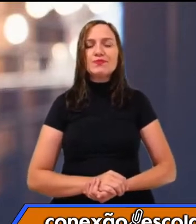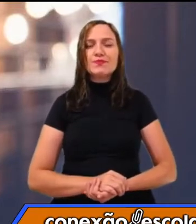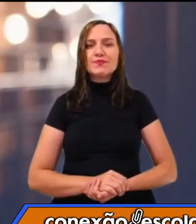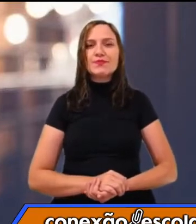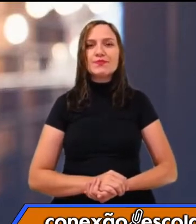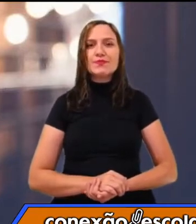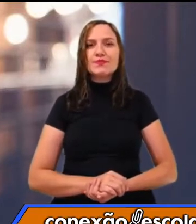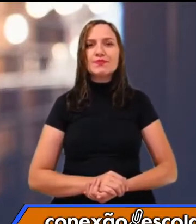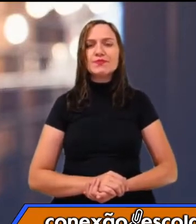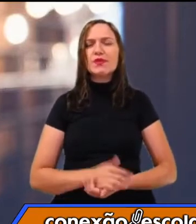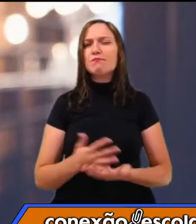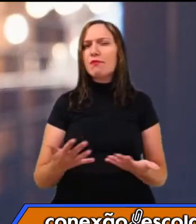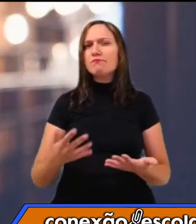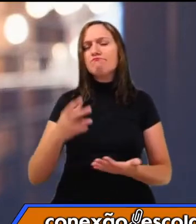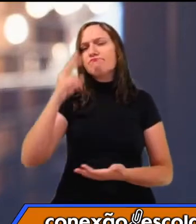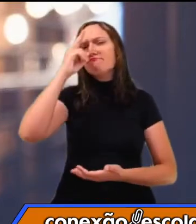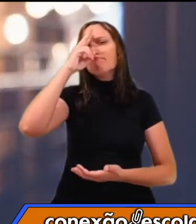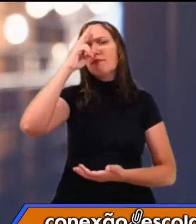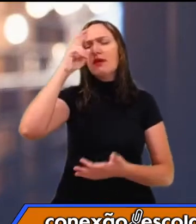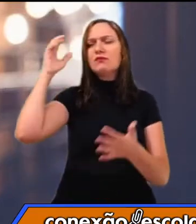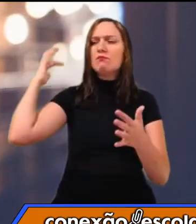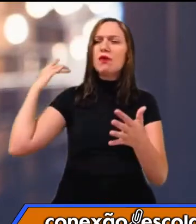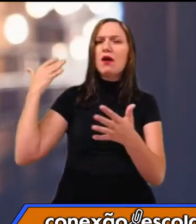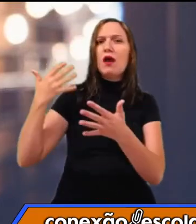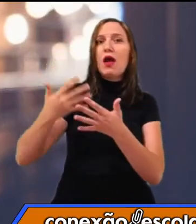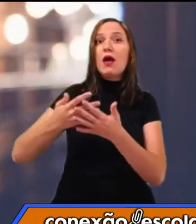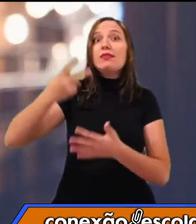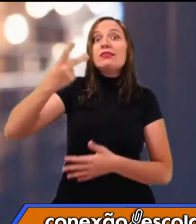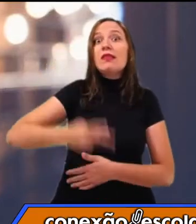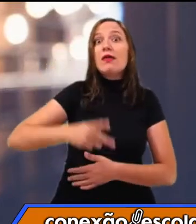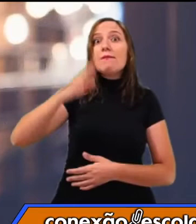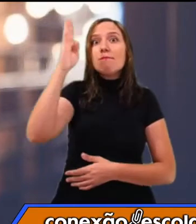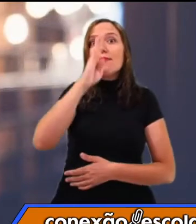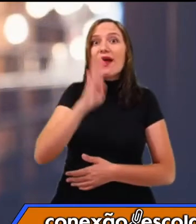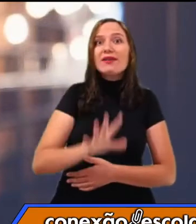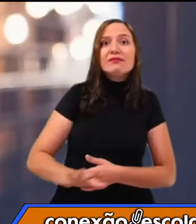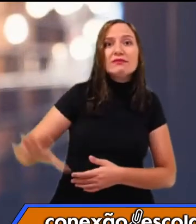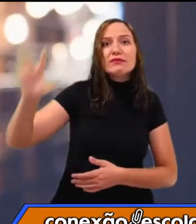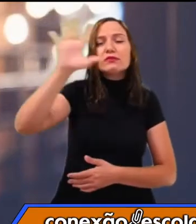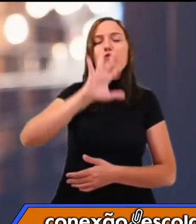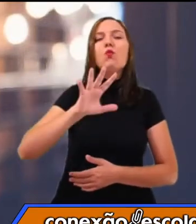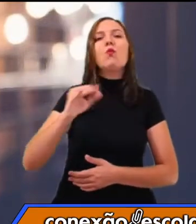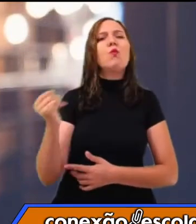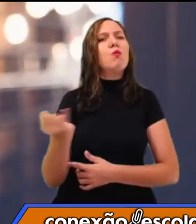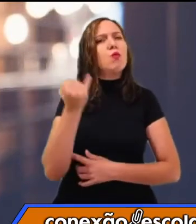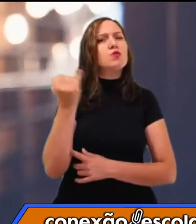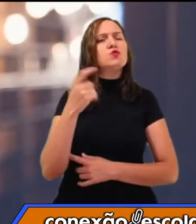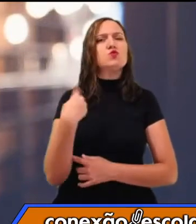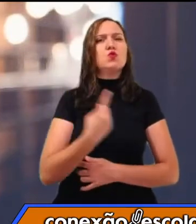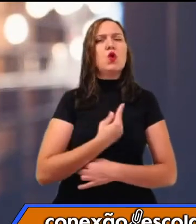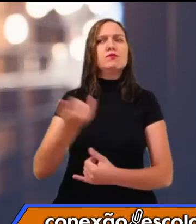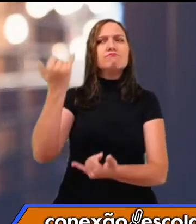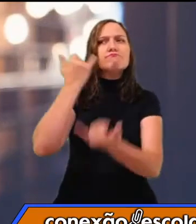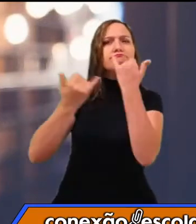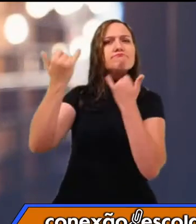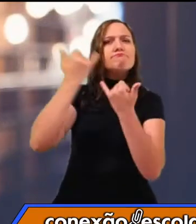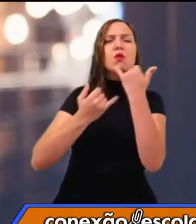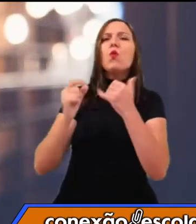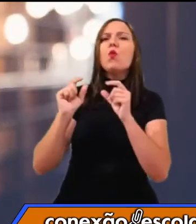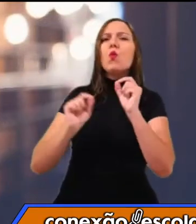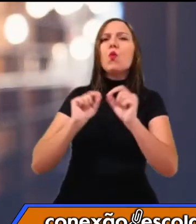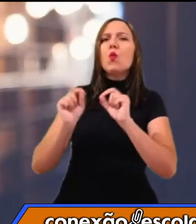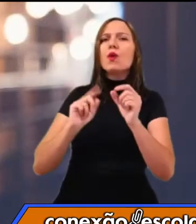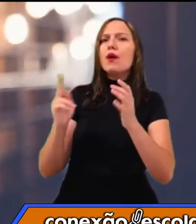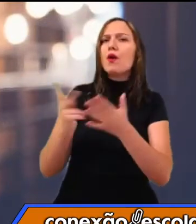E essa memória coletiva, ela é importante para nos informar sobre o passado do